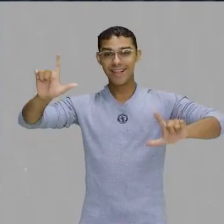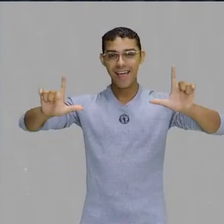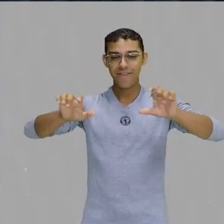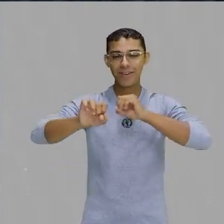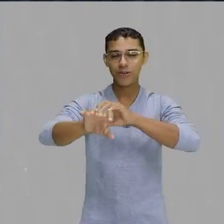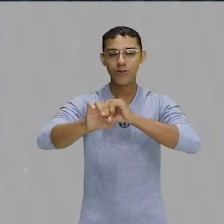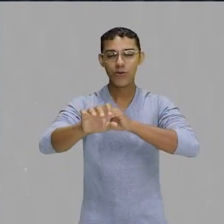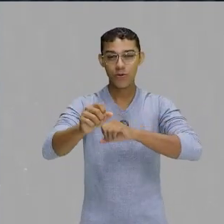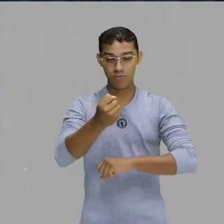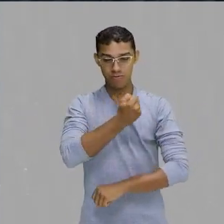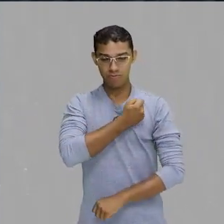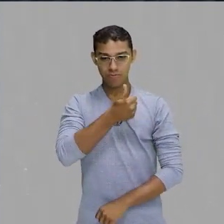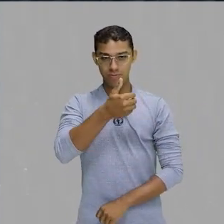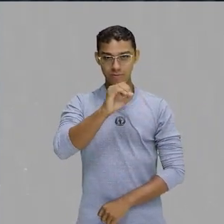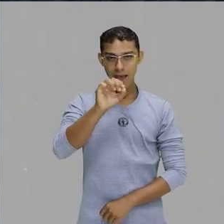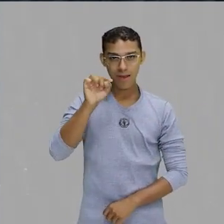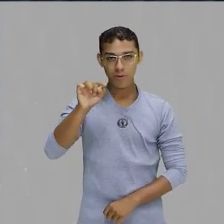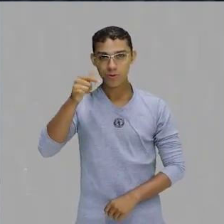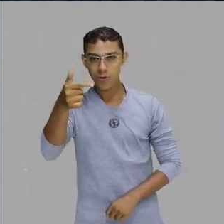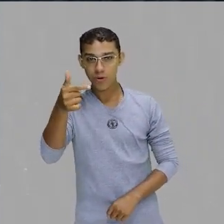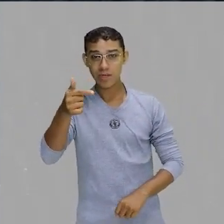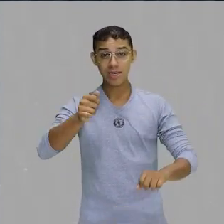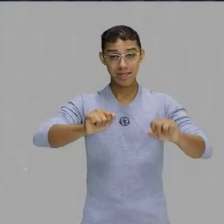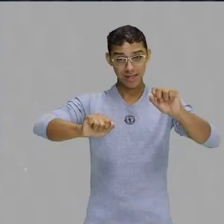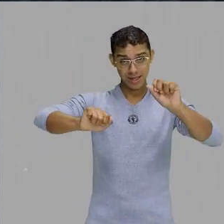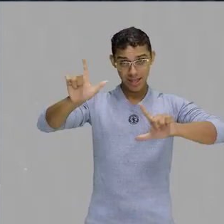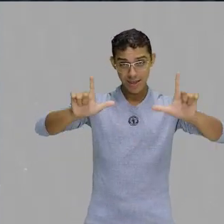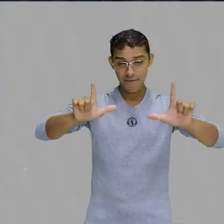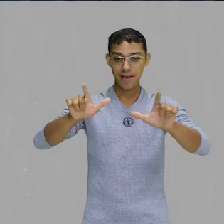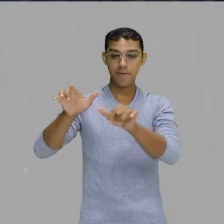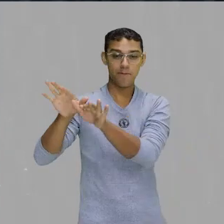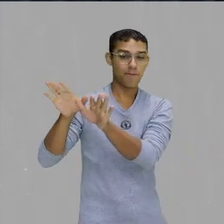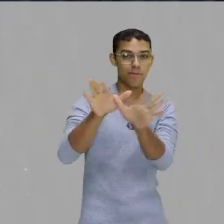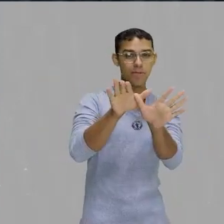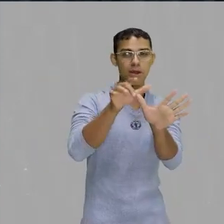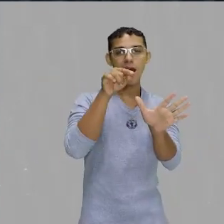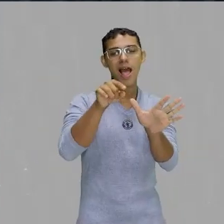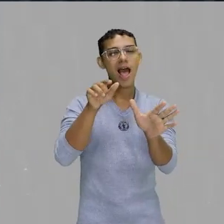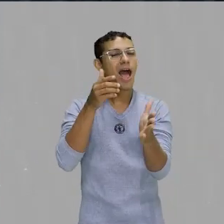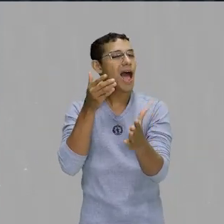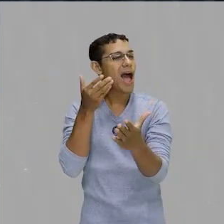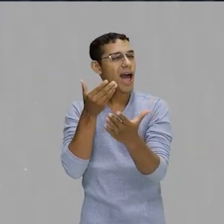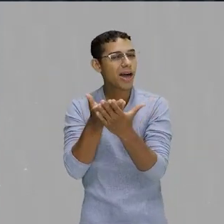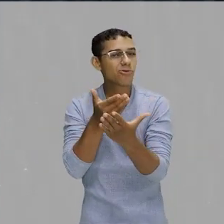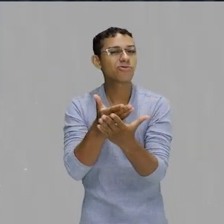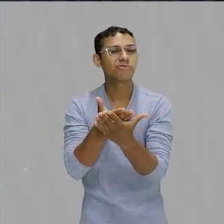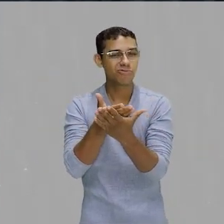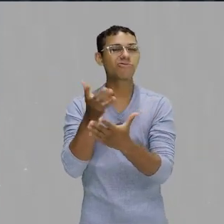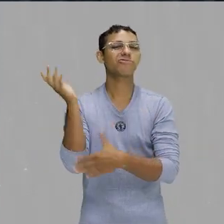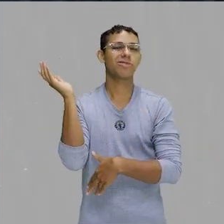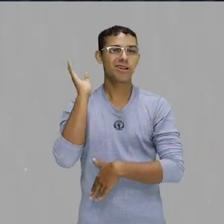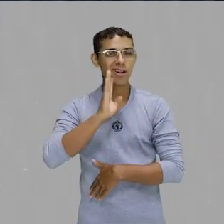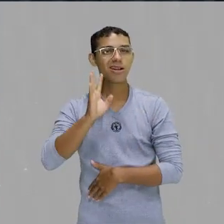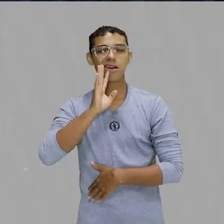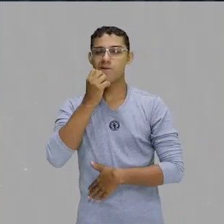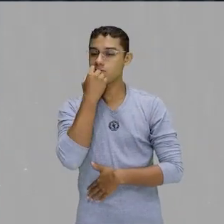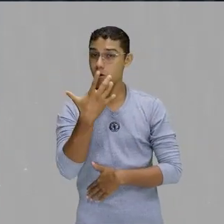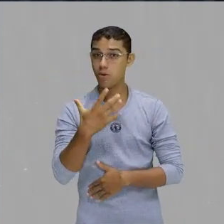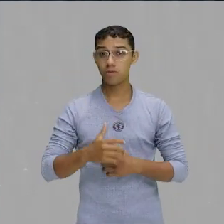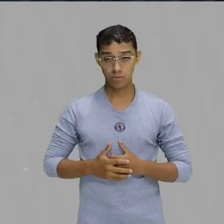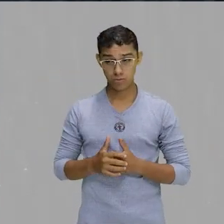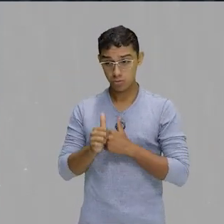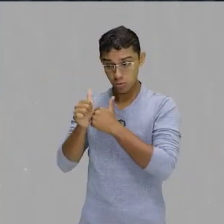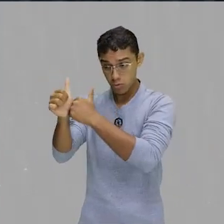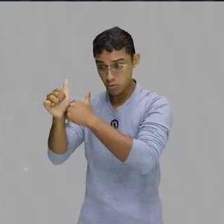canal 10.2, pra vocês, muita aula legal. E fique com a gente, tá? Nos siga lá na